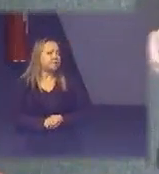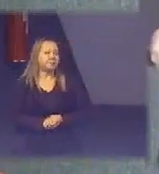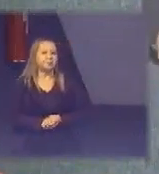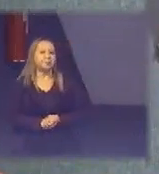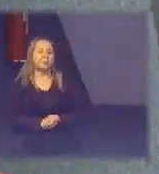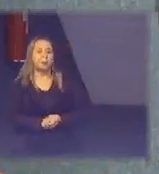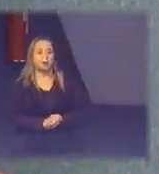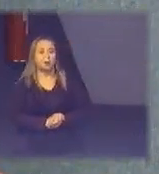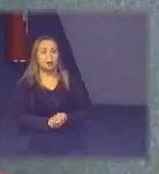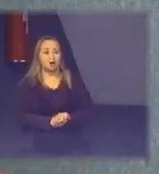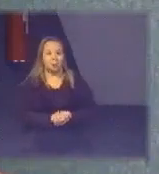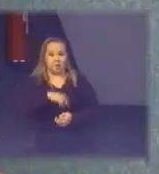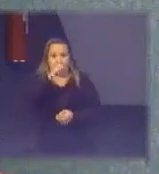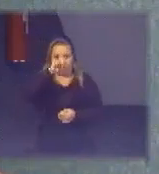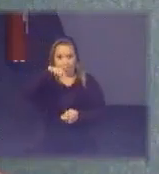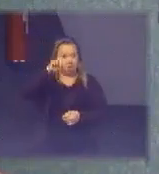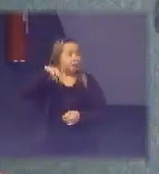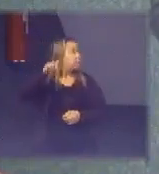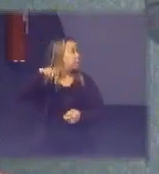bom esse gráfico aqui